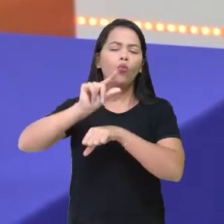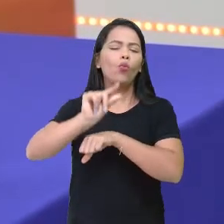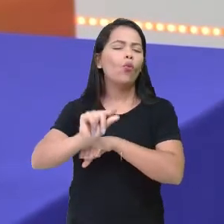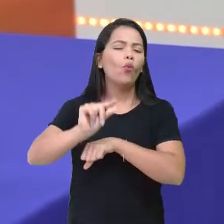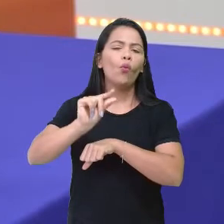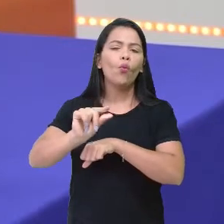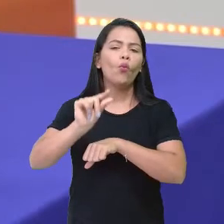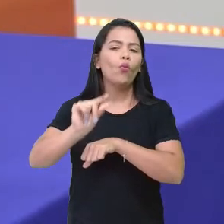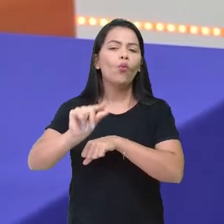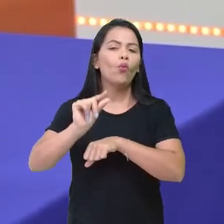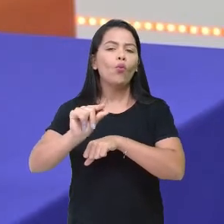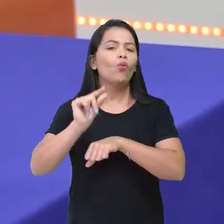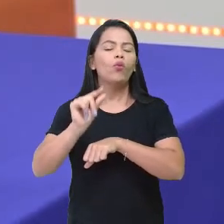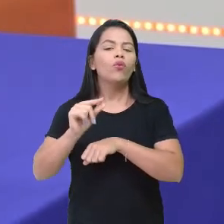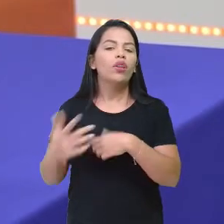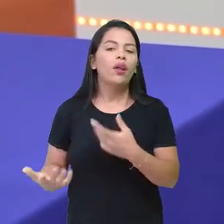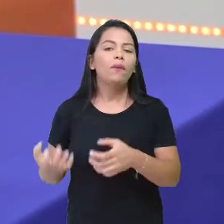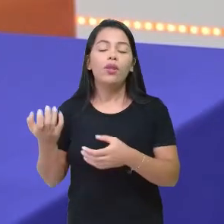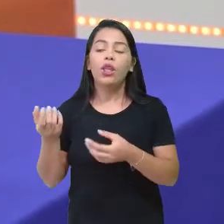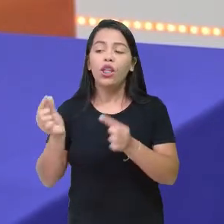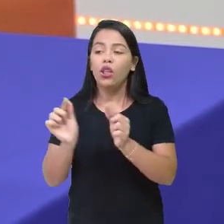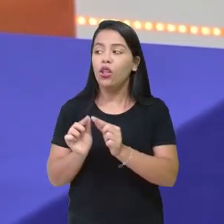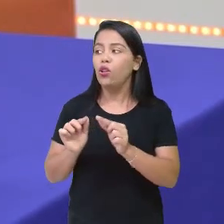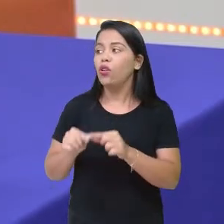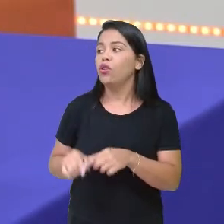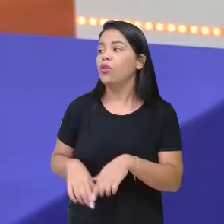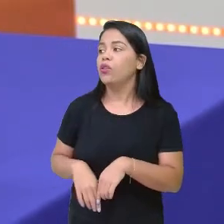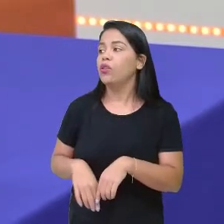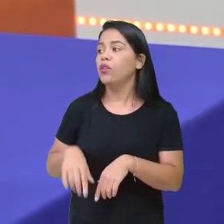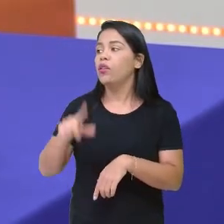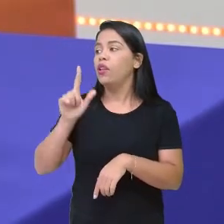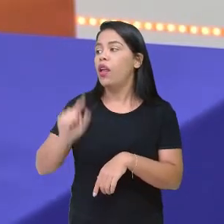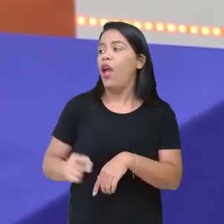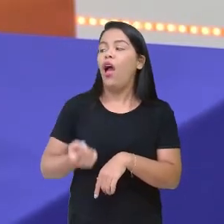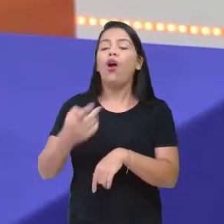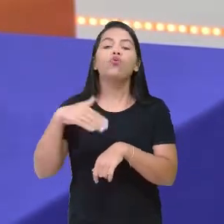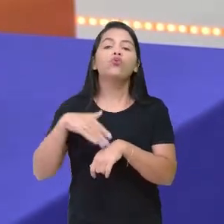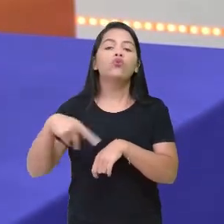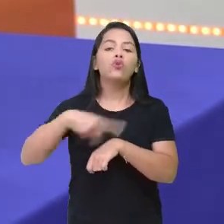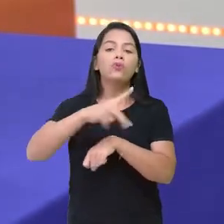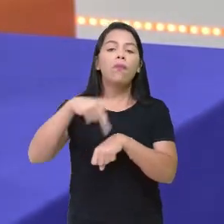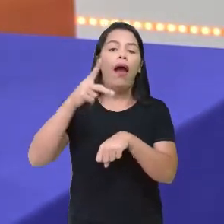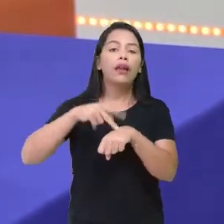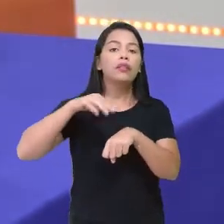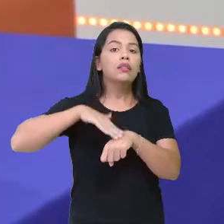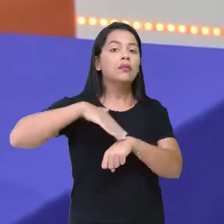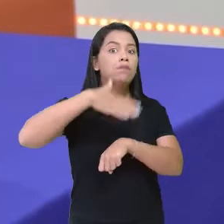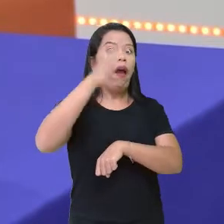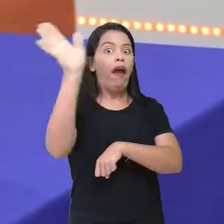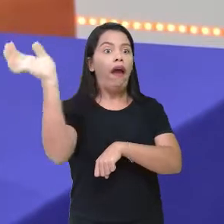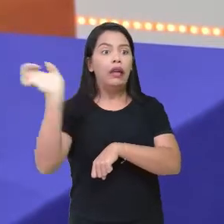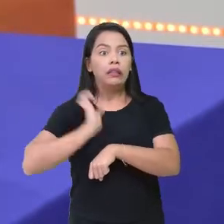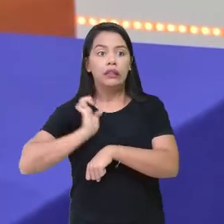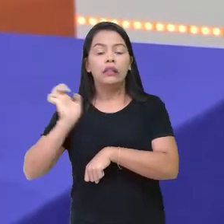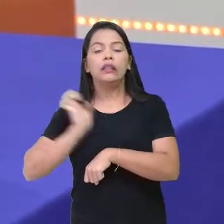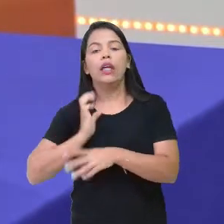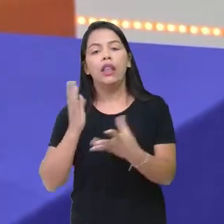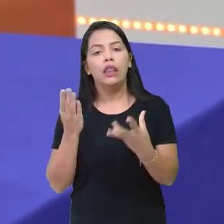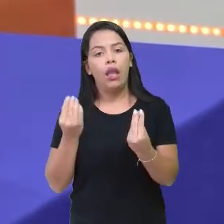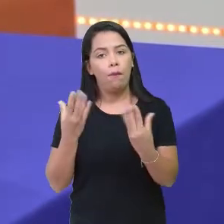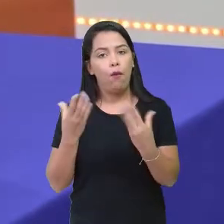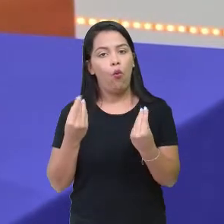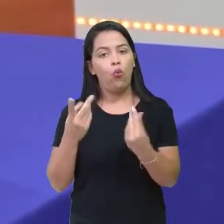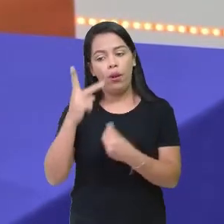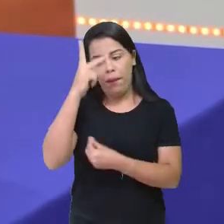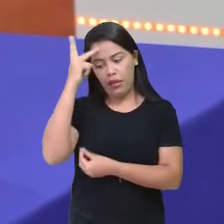que é do tamanho do estado do Brasil, né? É, e é um dos países mais ricos, né? Exatamente. A vai falar um pouquinho... muitos milionários.